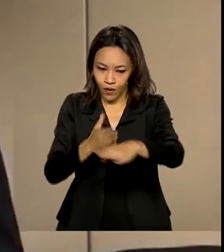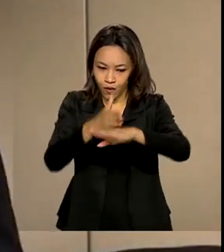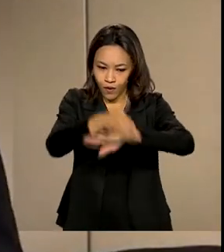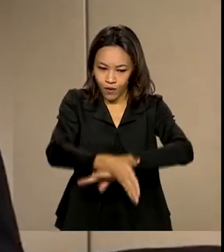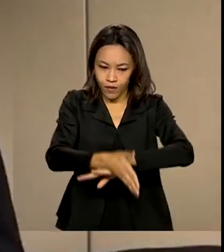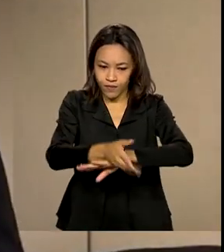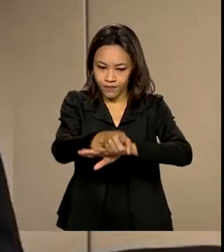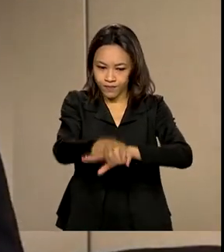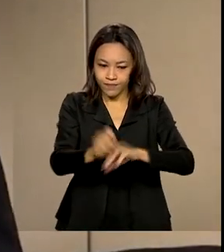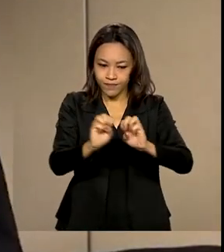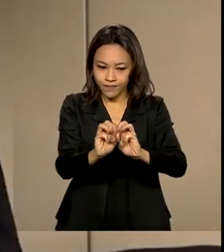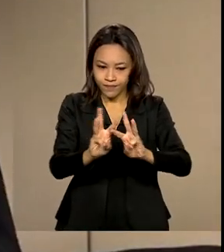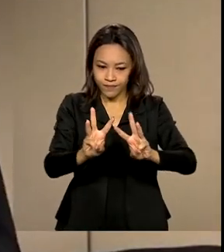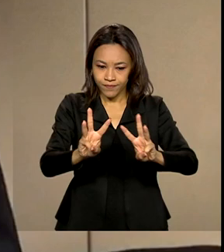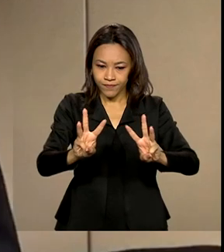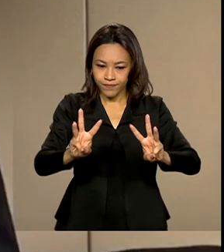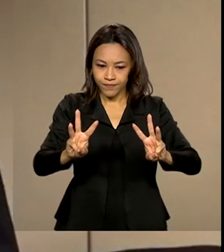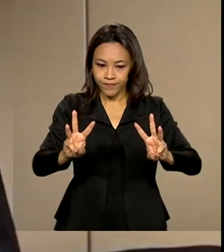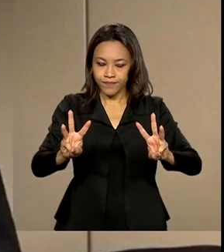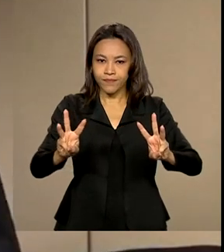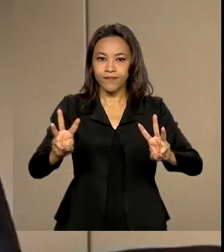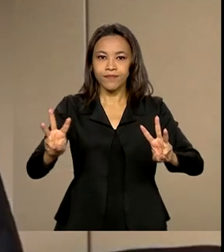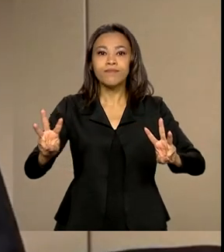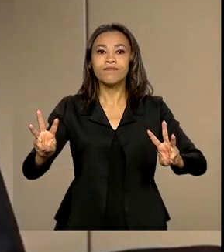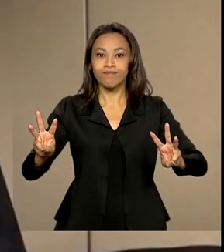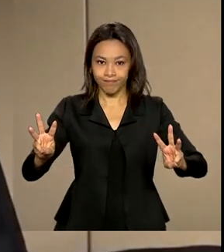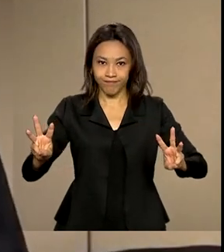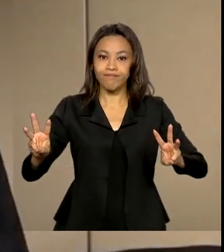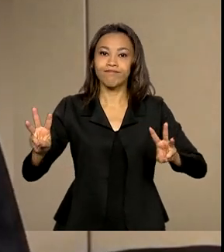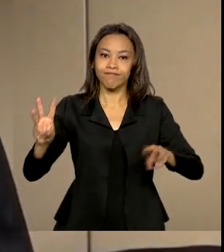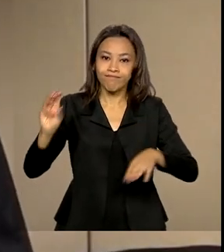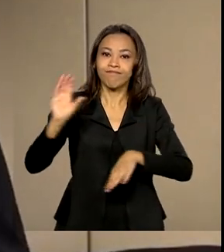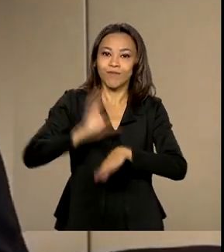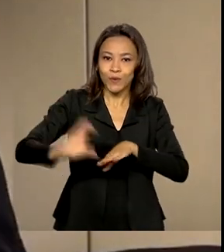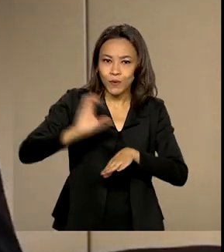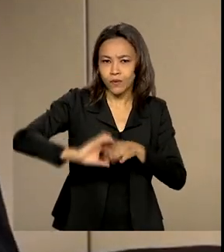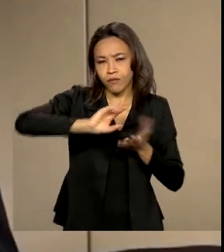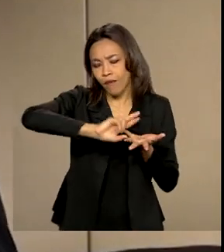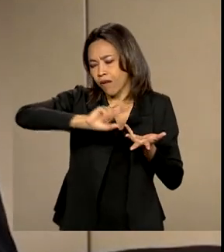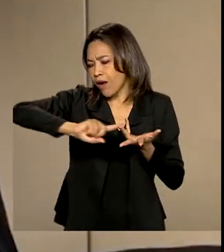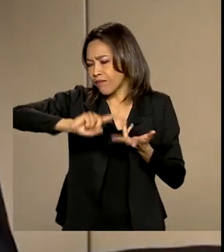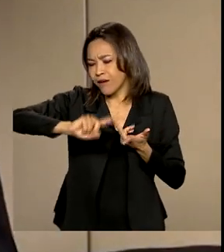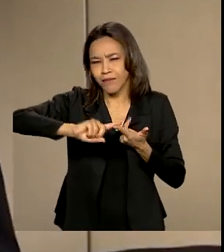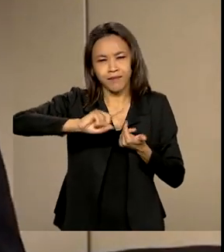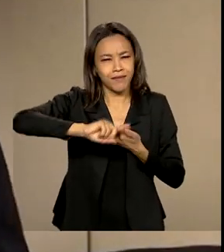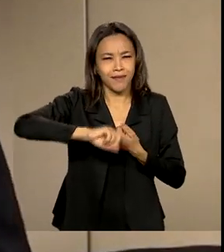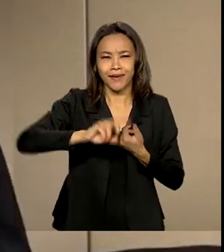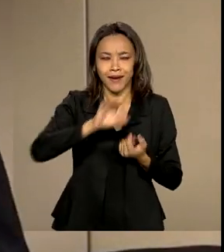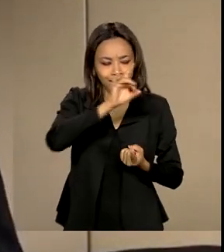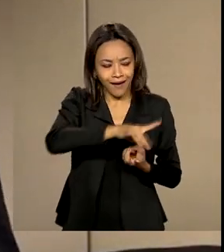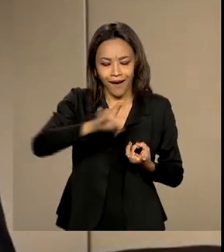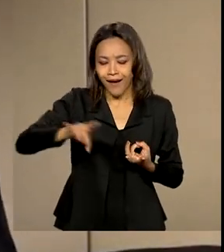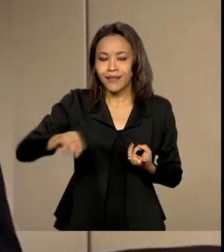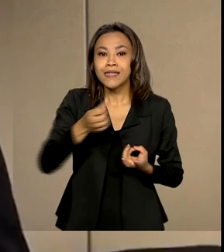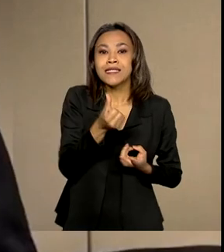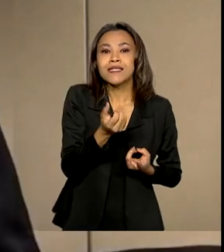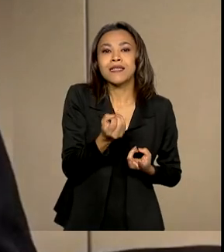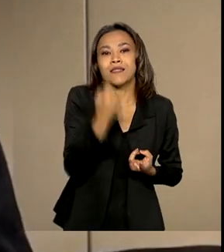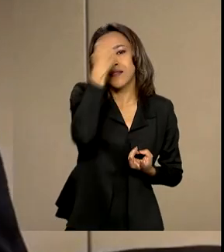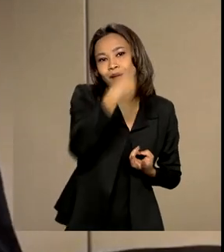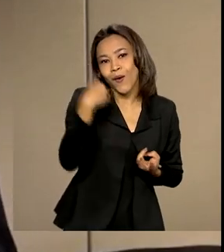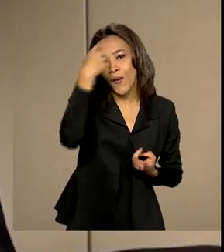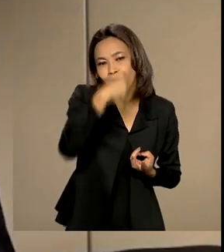.mdh.gov.br. São vários cursos, cada um com 60 horas,